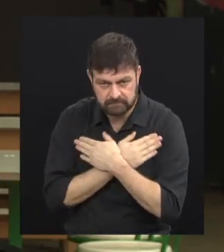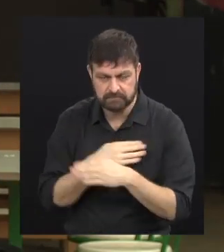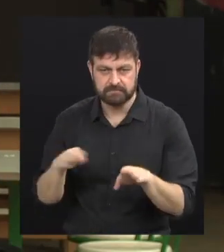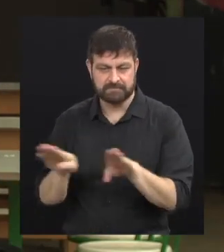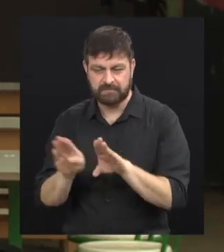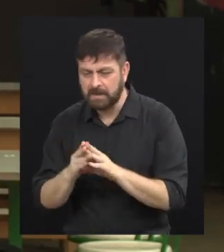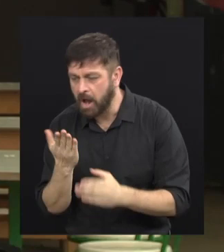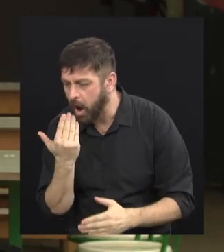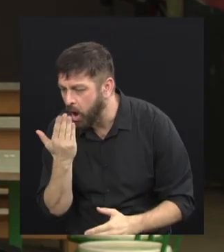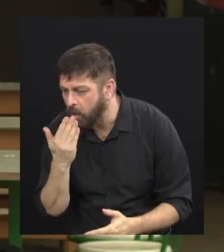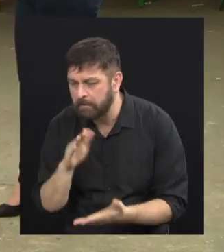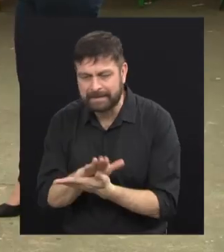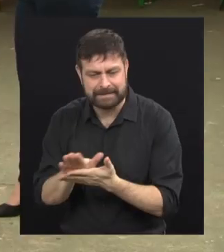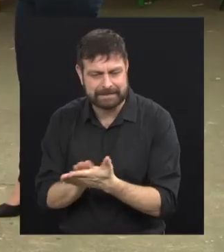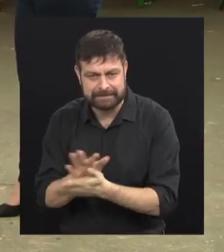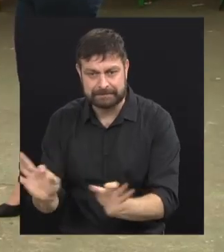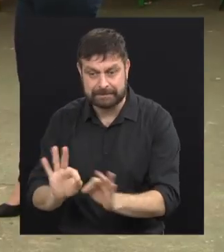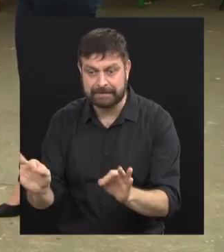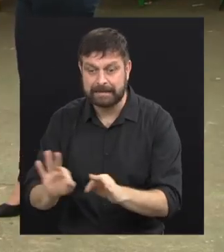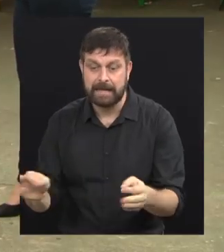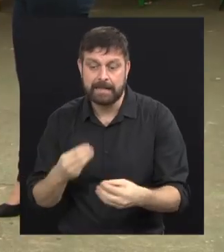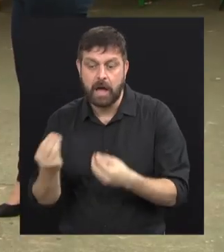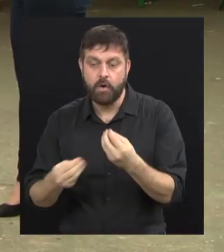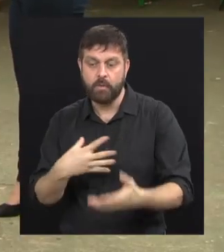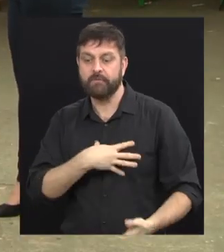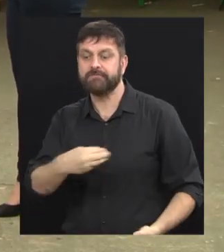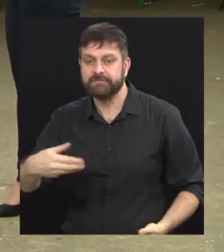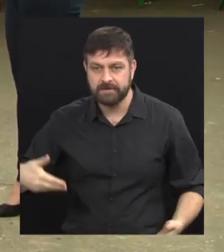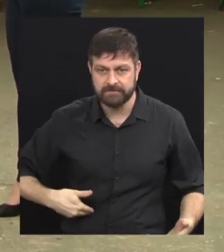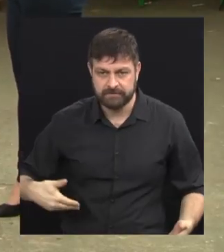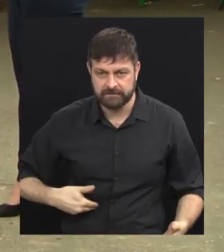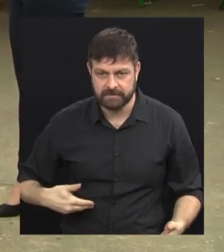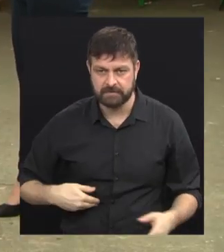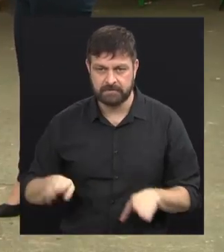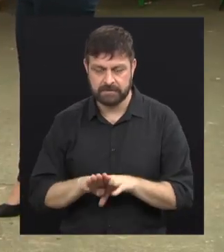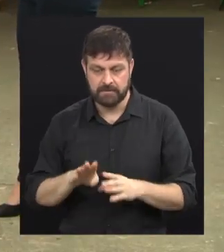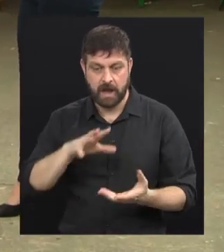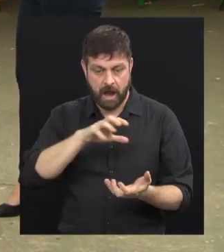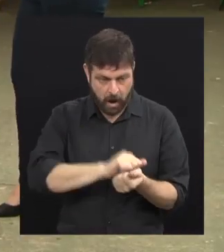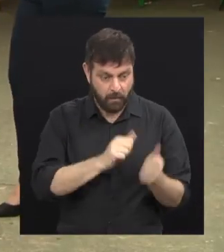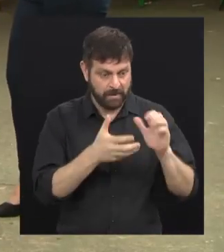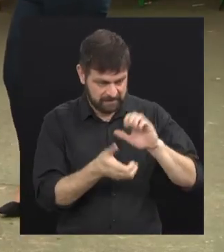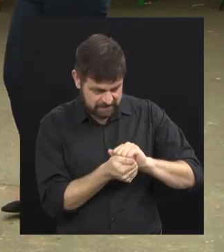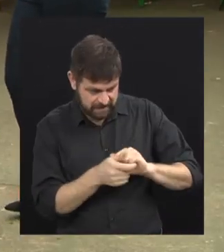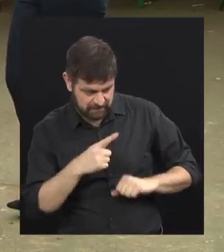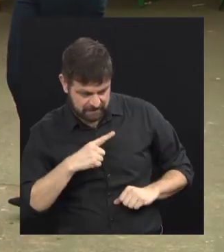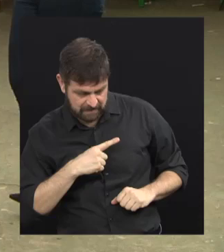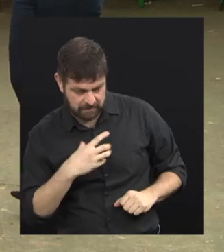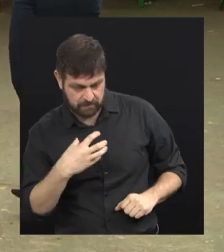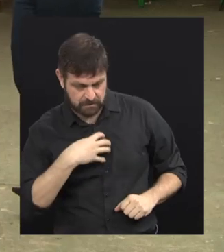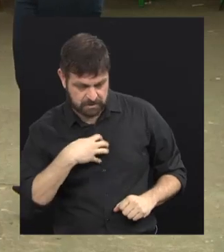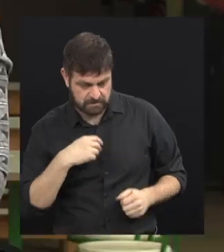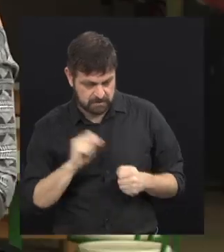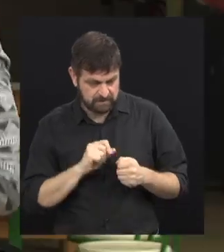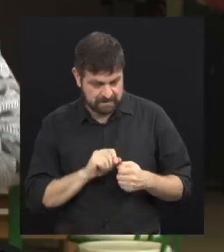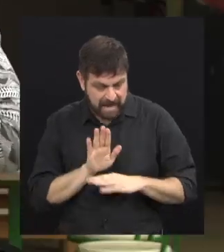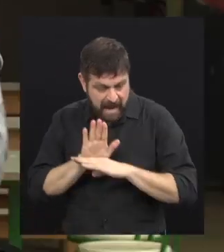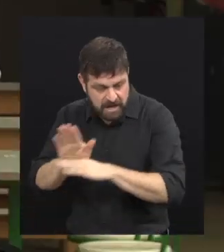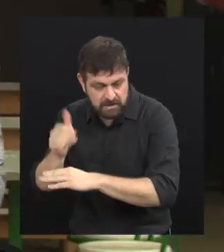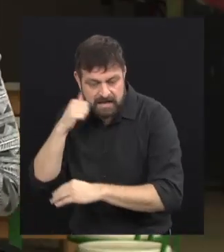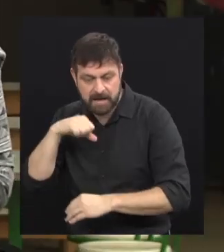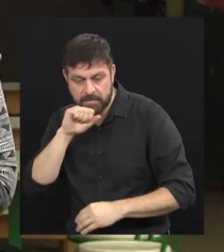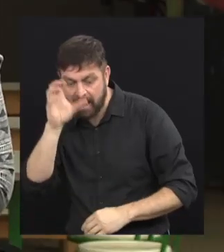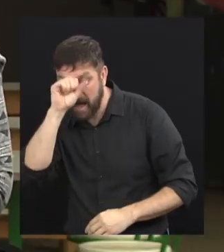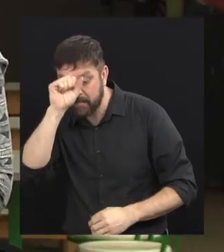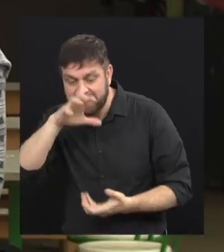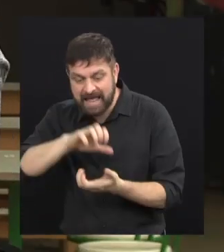vezes não tinham comida para pôr na mesa para os filhos? Como teve o artesanato que foi criado aí como forma de sustentar essas mães e aprender? Quais